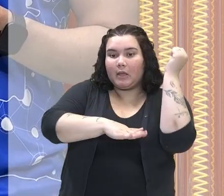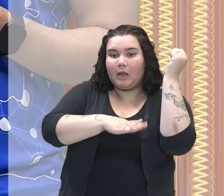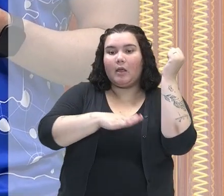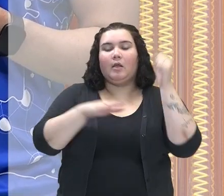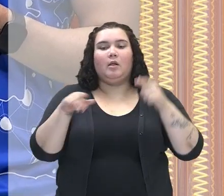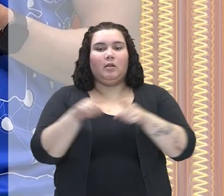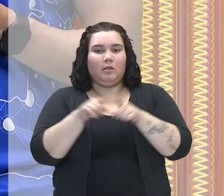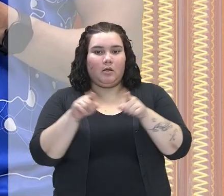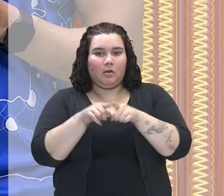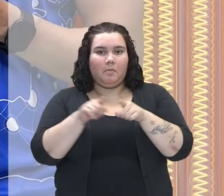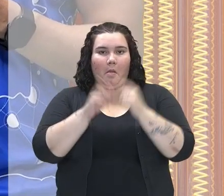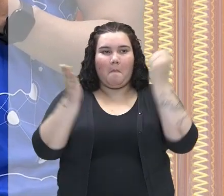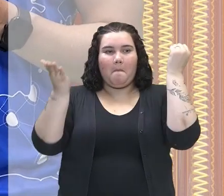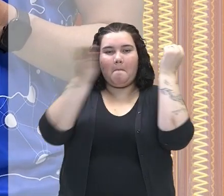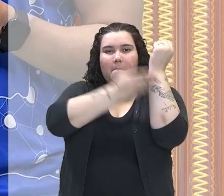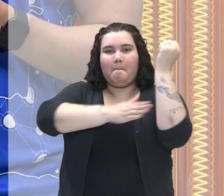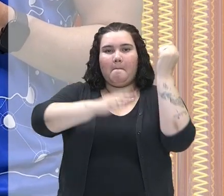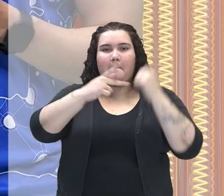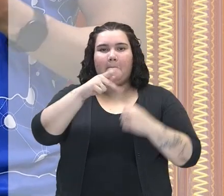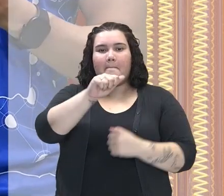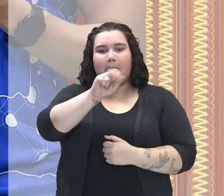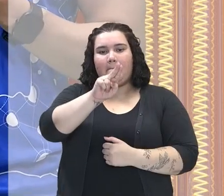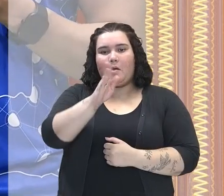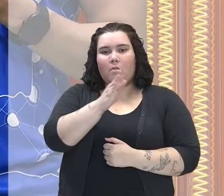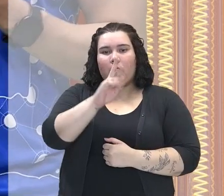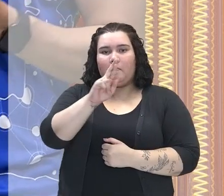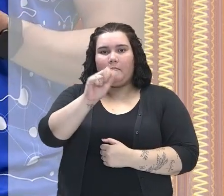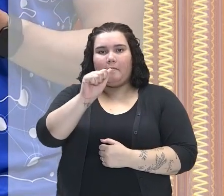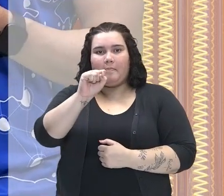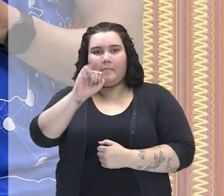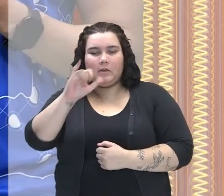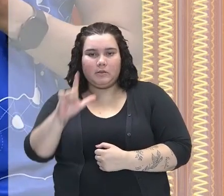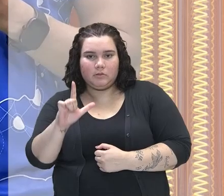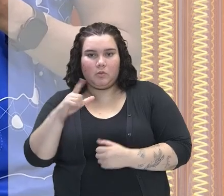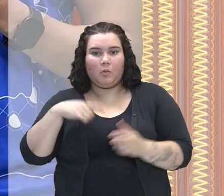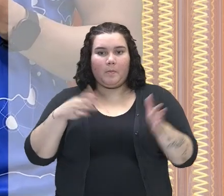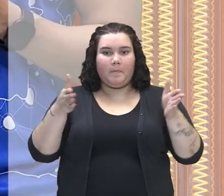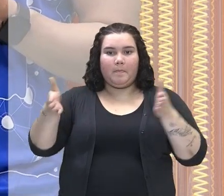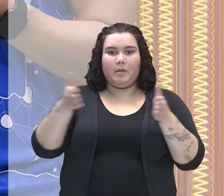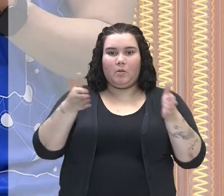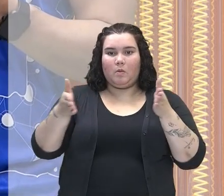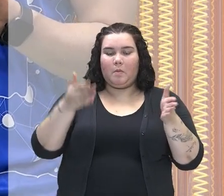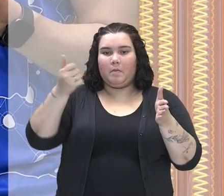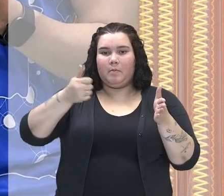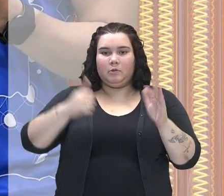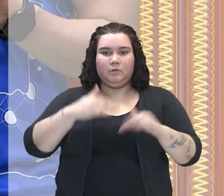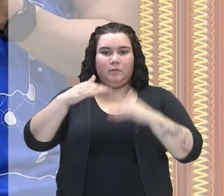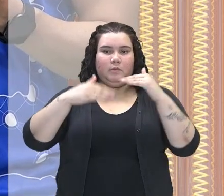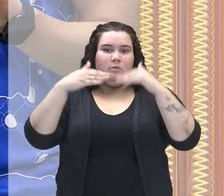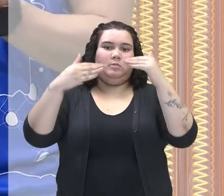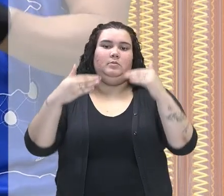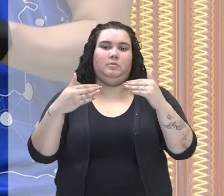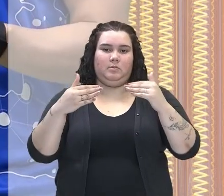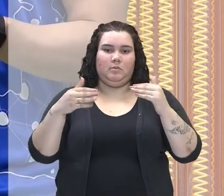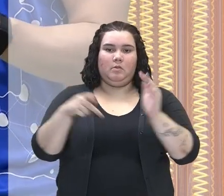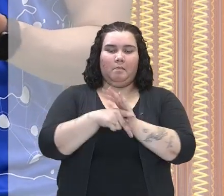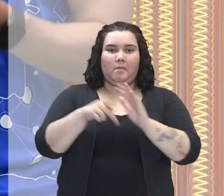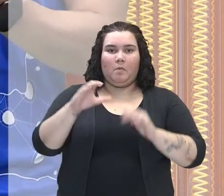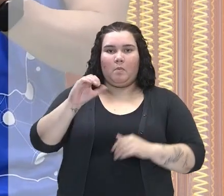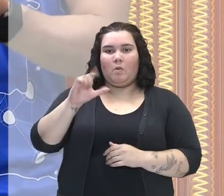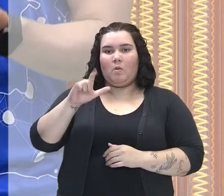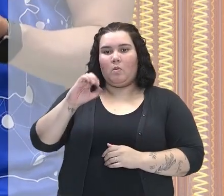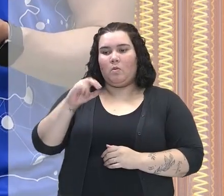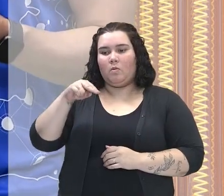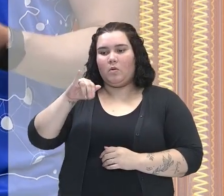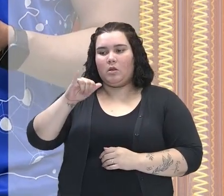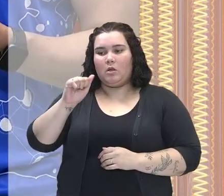por exemplo a extração do pau-brasil aqui no Brasil durante a primeira fase do desenvolvimento do colonialismo, né?